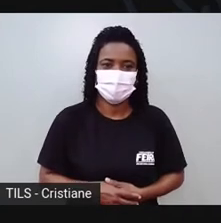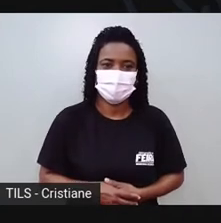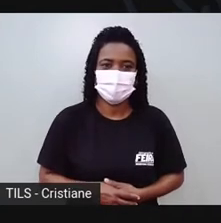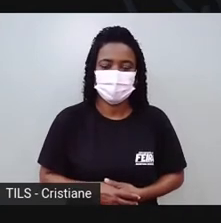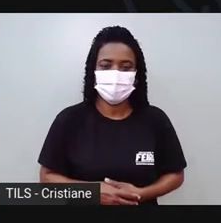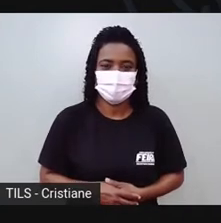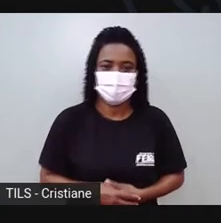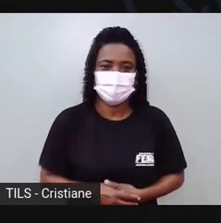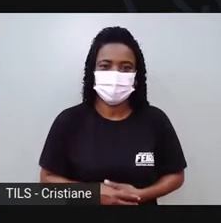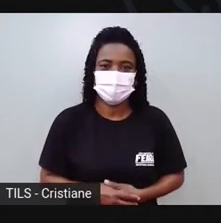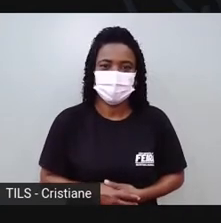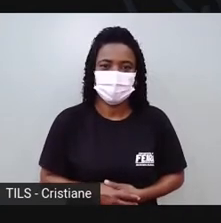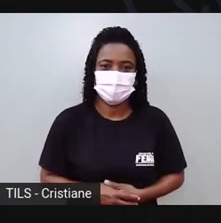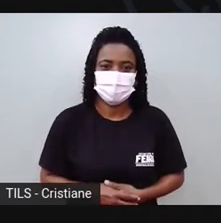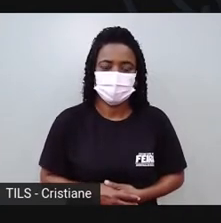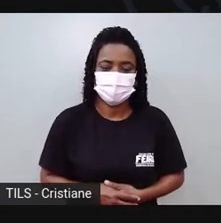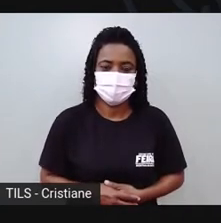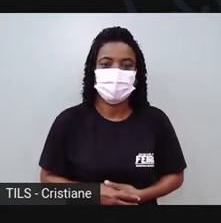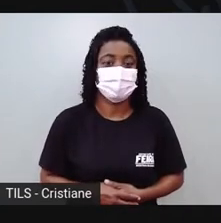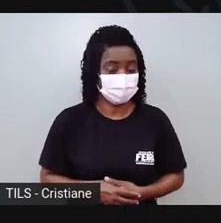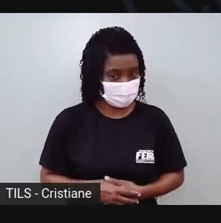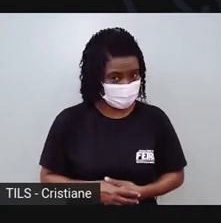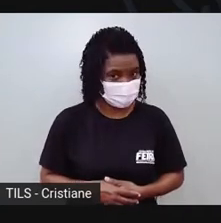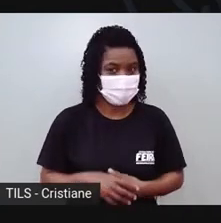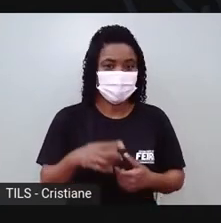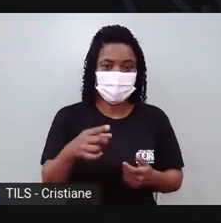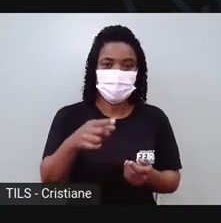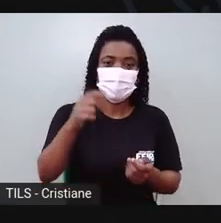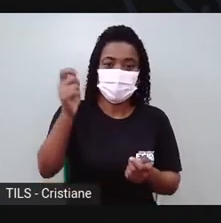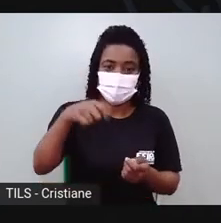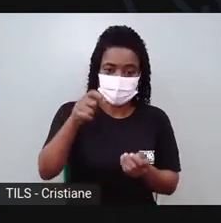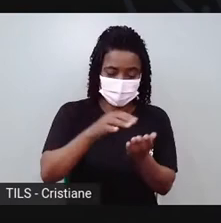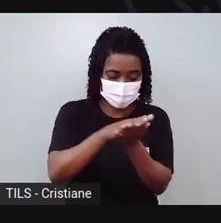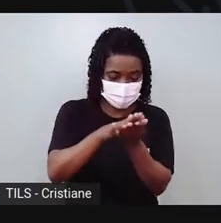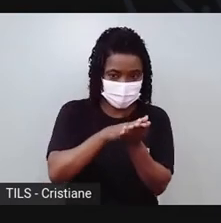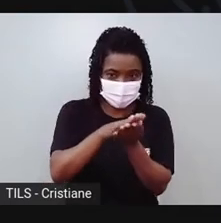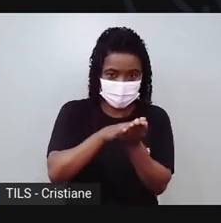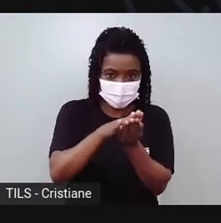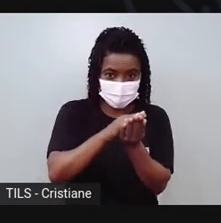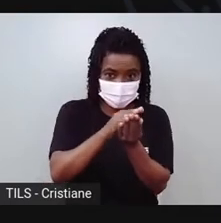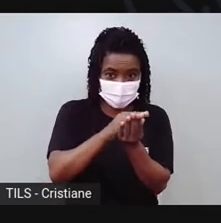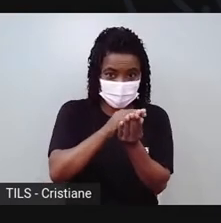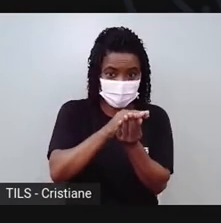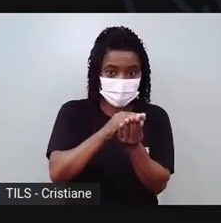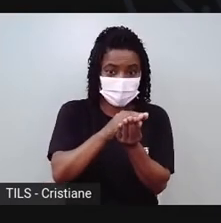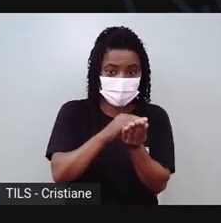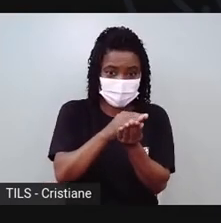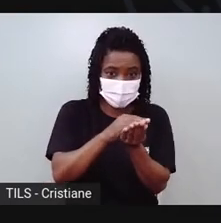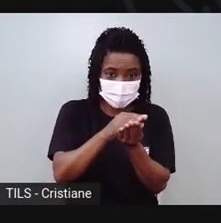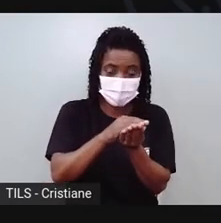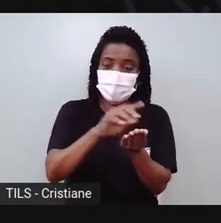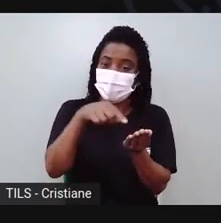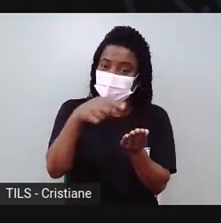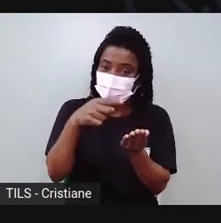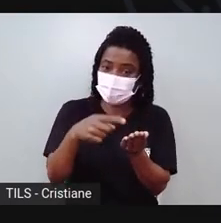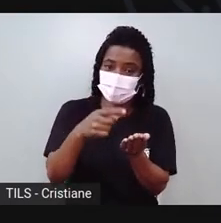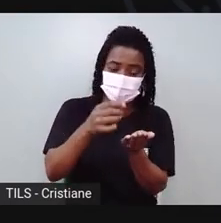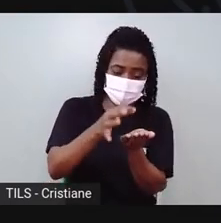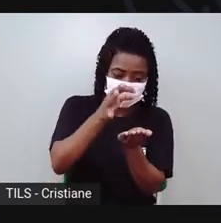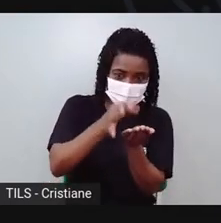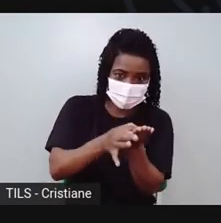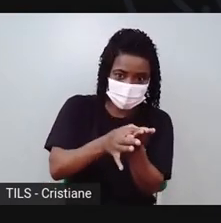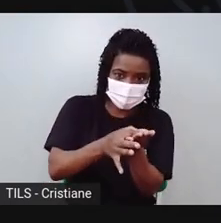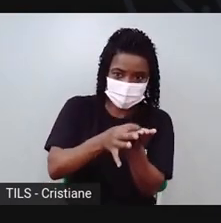misturar, misturar, e depois cortar com um cortadorzinho de de massinha, de modelar.